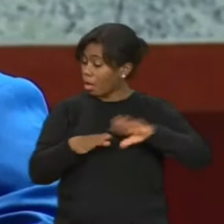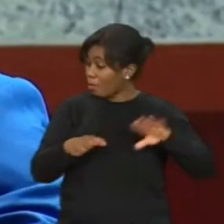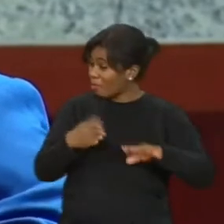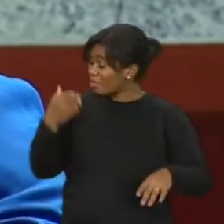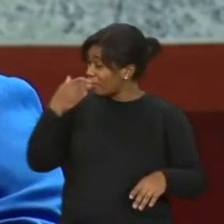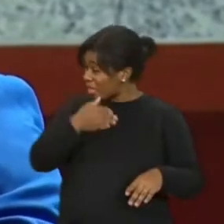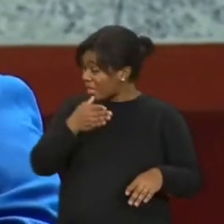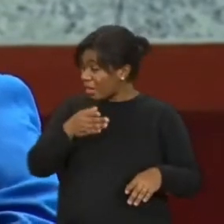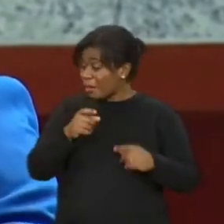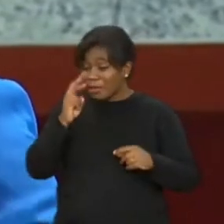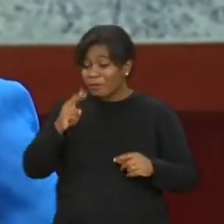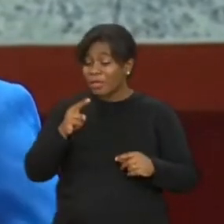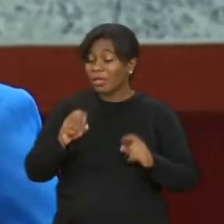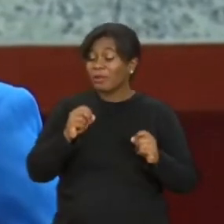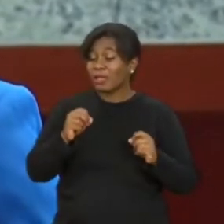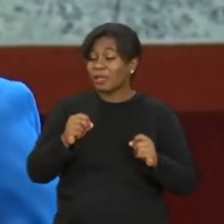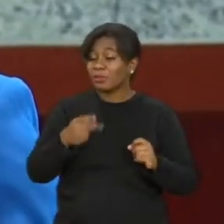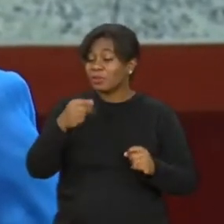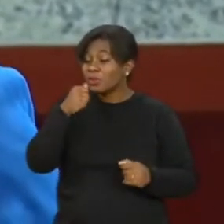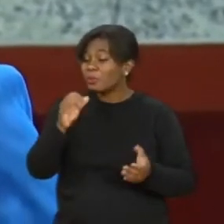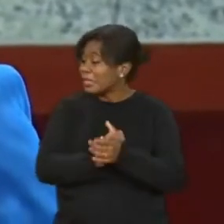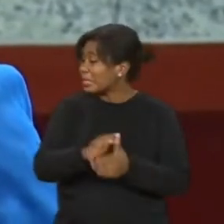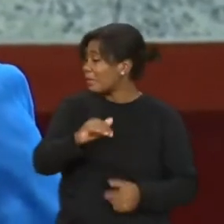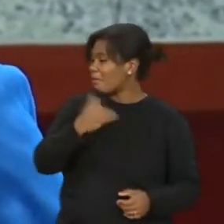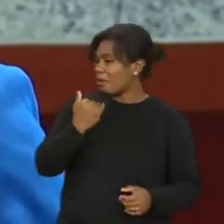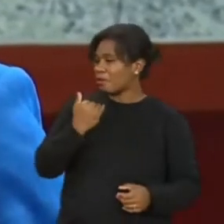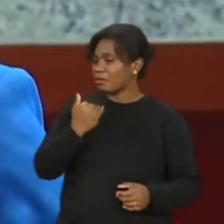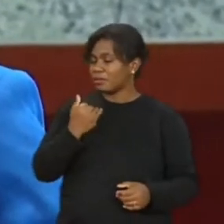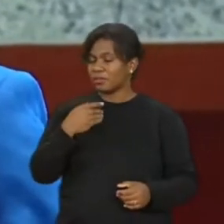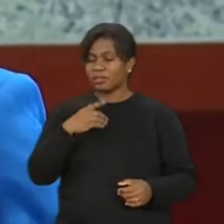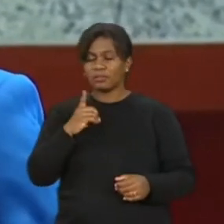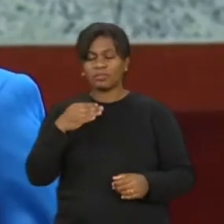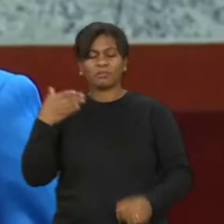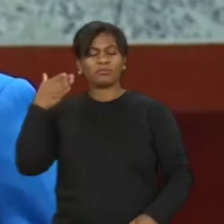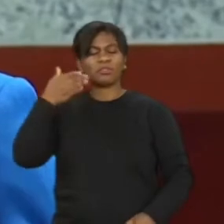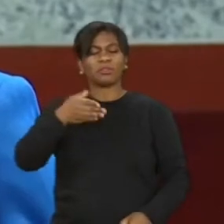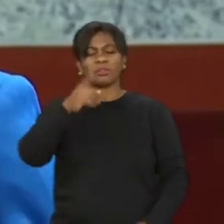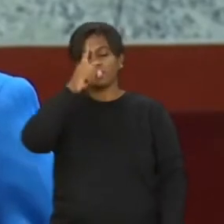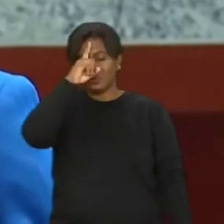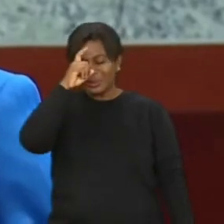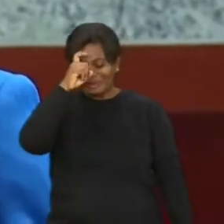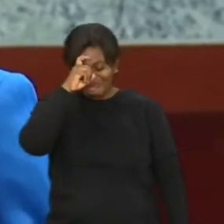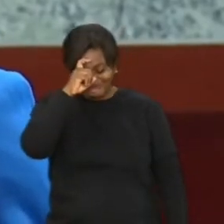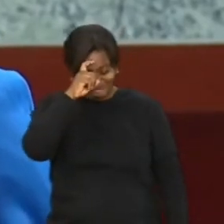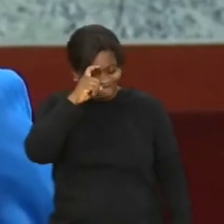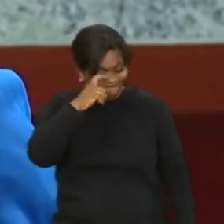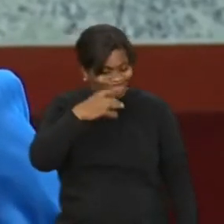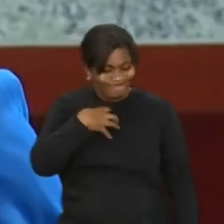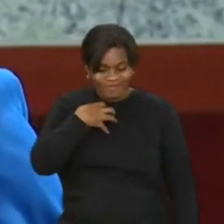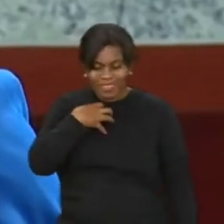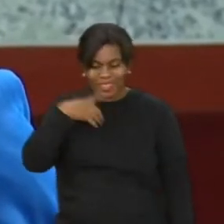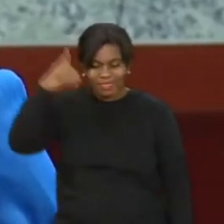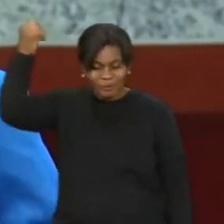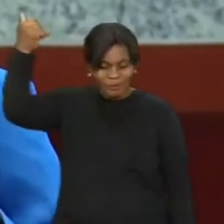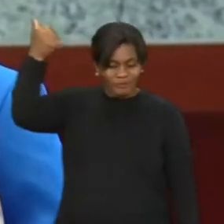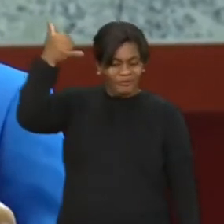para poder reconhecer ela e tirar ela da UTI. E naquele dia, quando eu cheguei no hospital, aí eu ouvi a voz de Deus